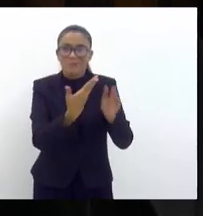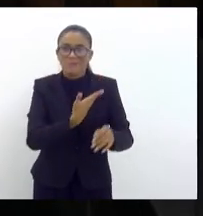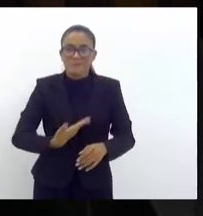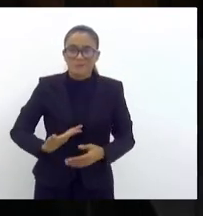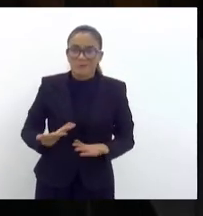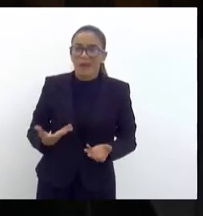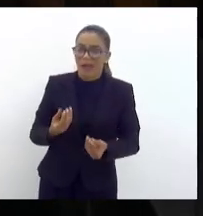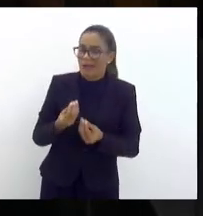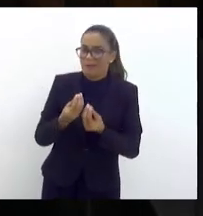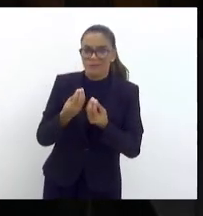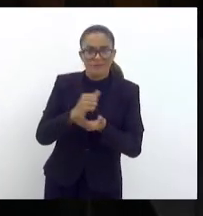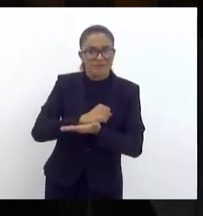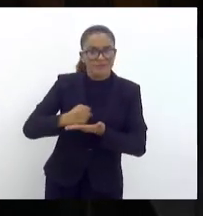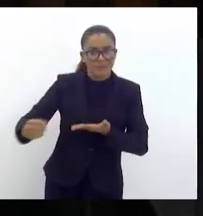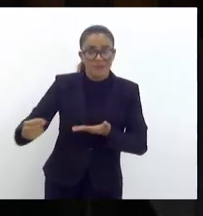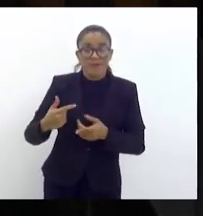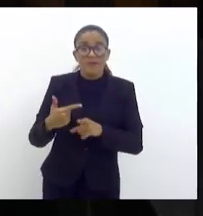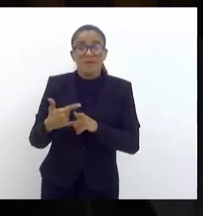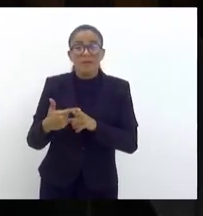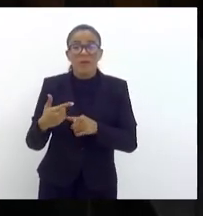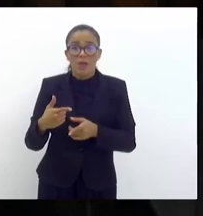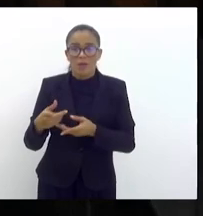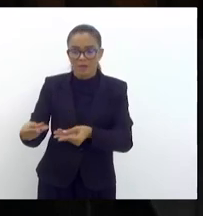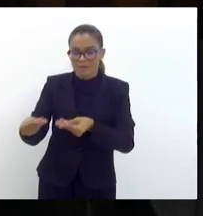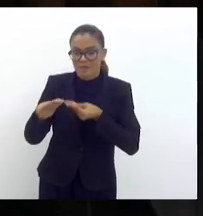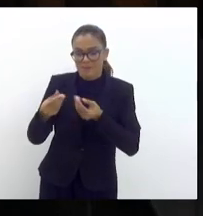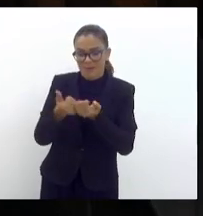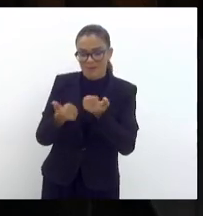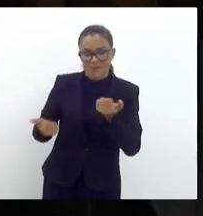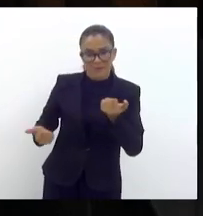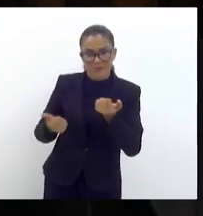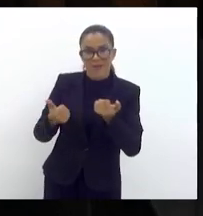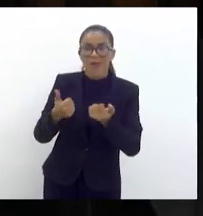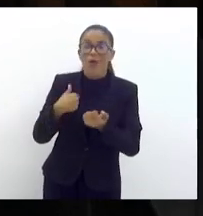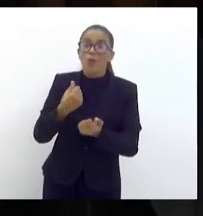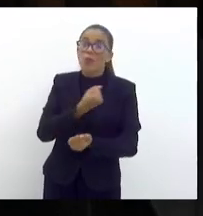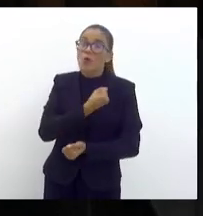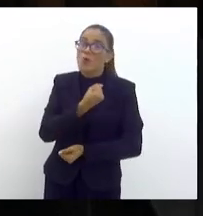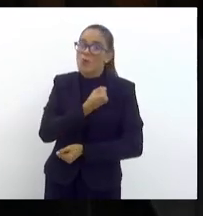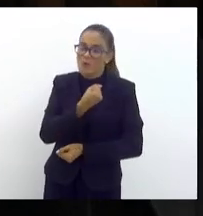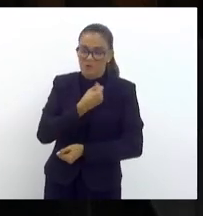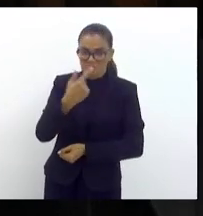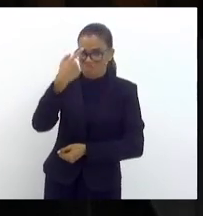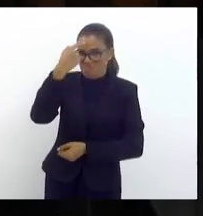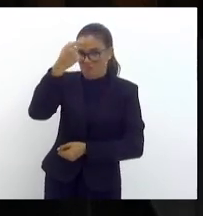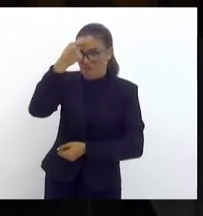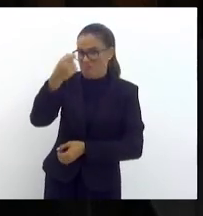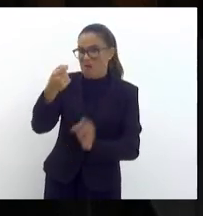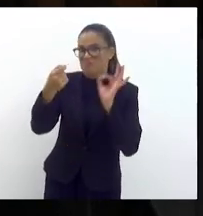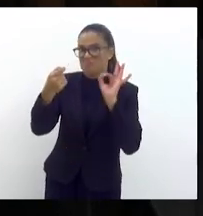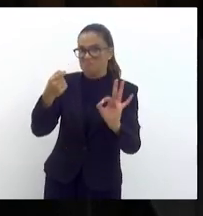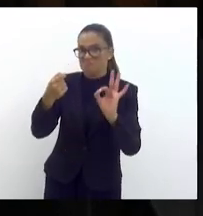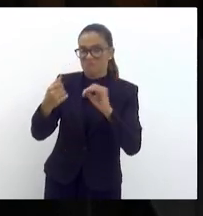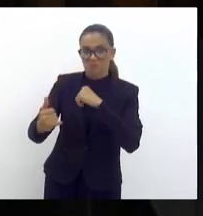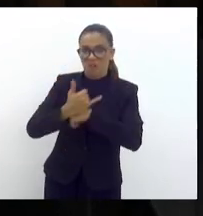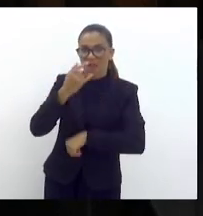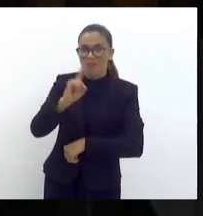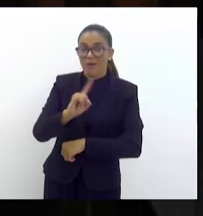Eu recebi daqui a assessoria, o placar de ontem. Minha memória não me traiu, não. teve